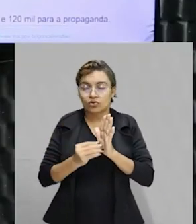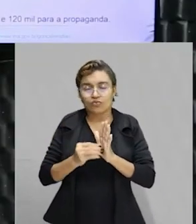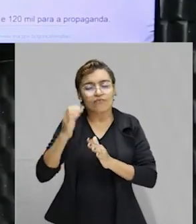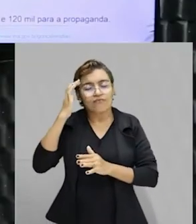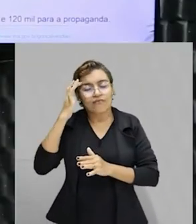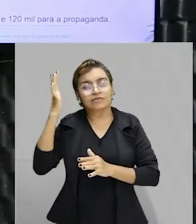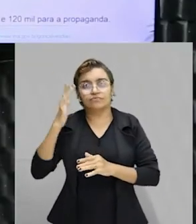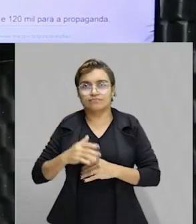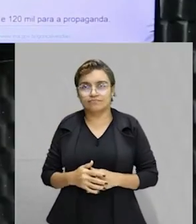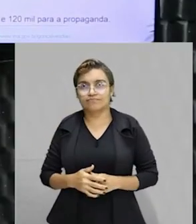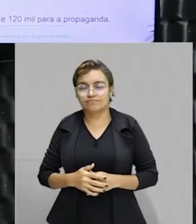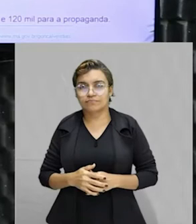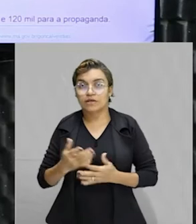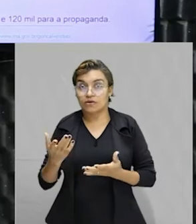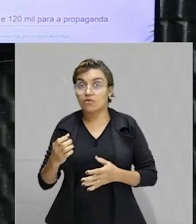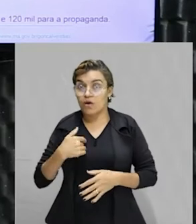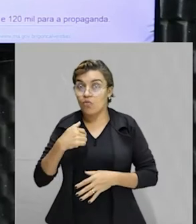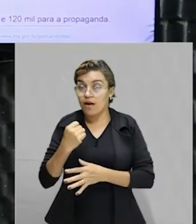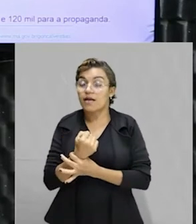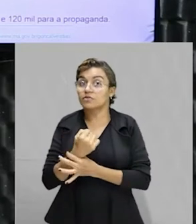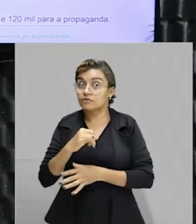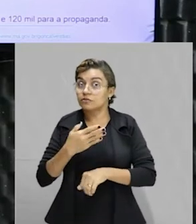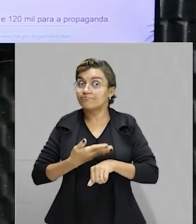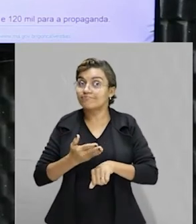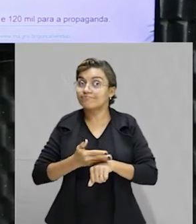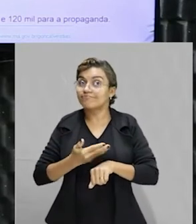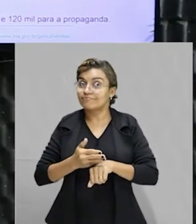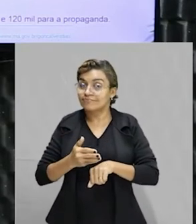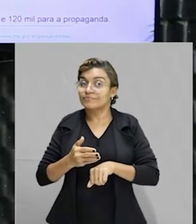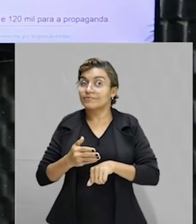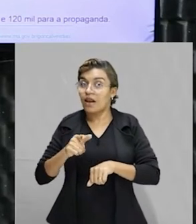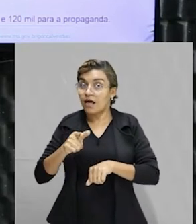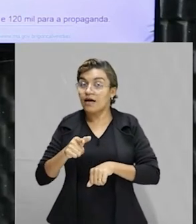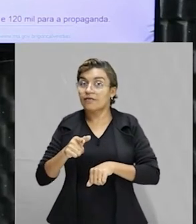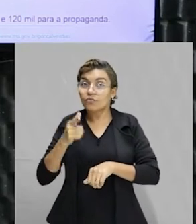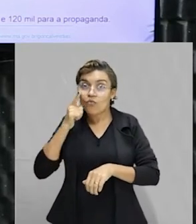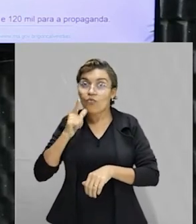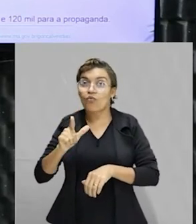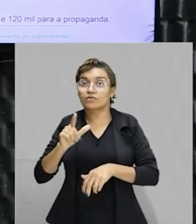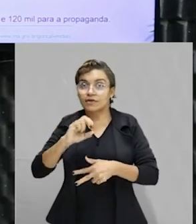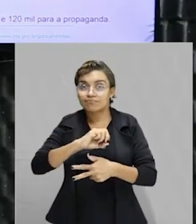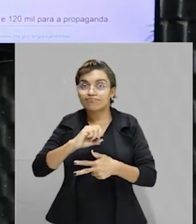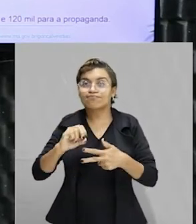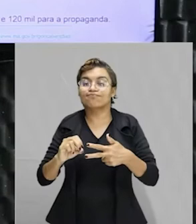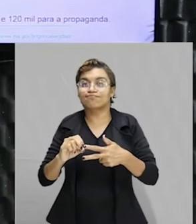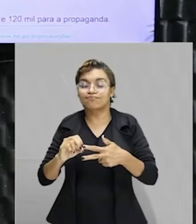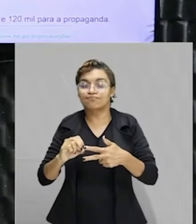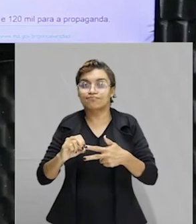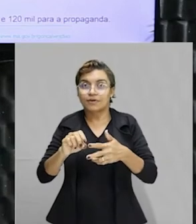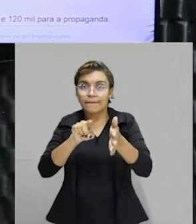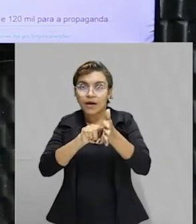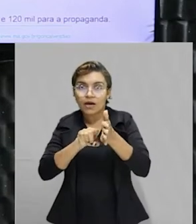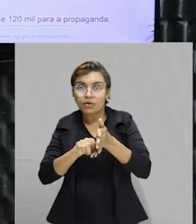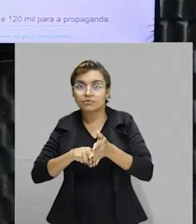fácil, é um conteúdo que garanto que se você treinar, você vai estar apto e vai conseguir resolver todas as questões